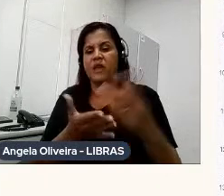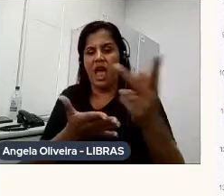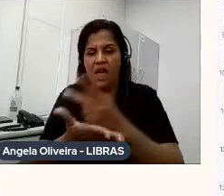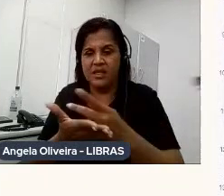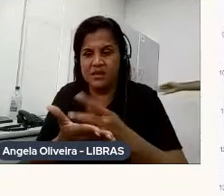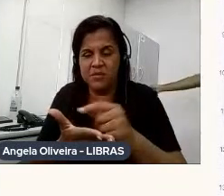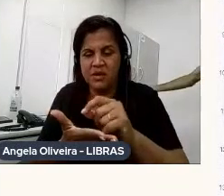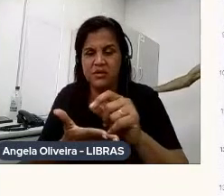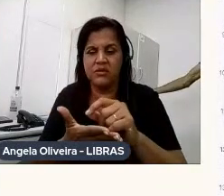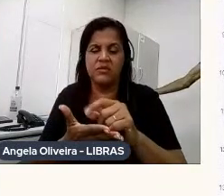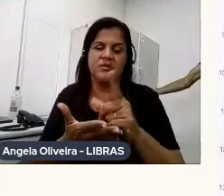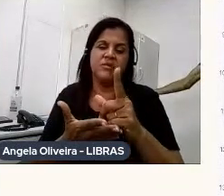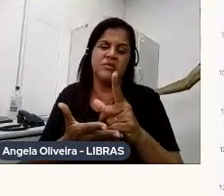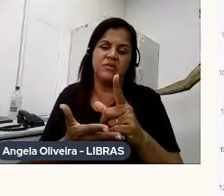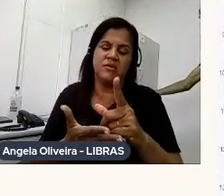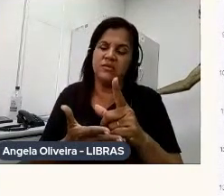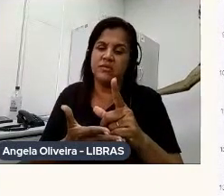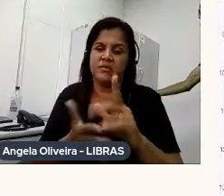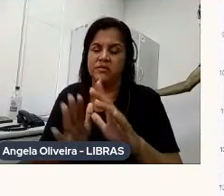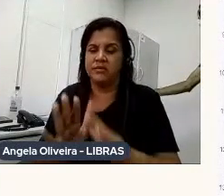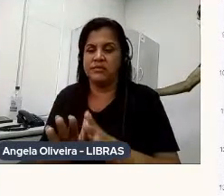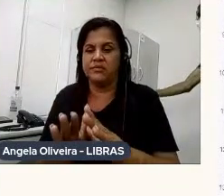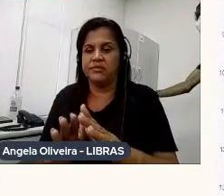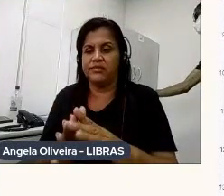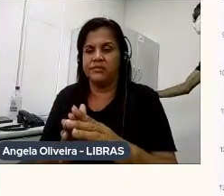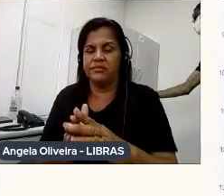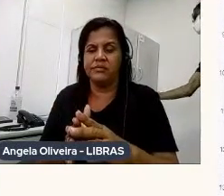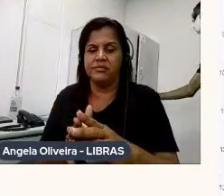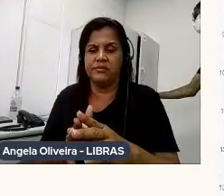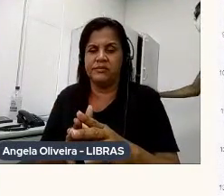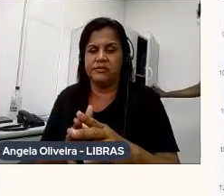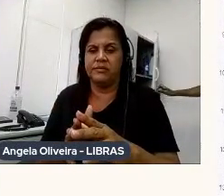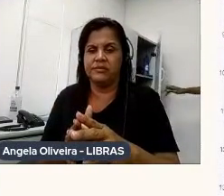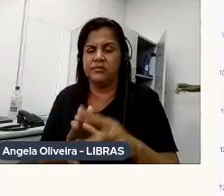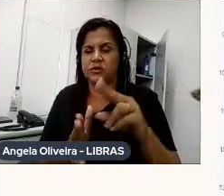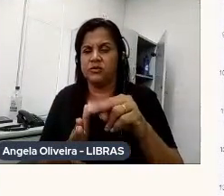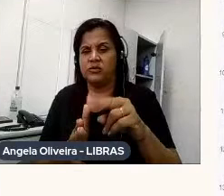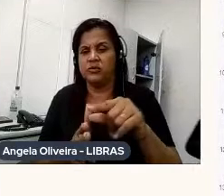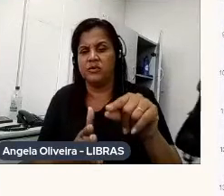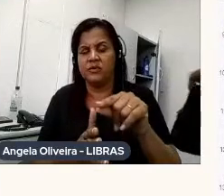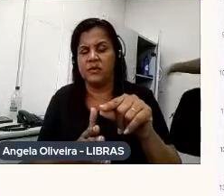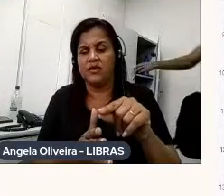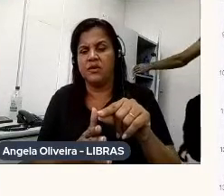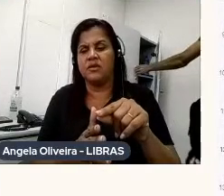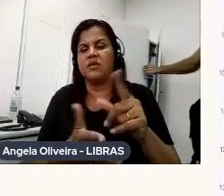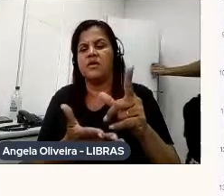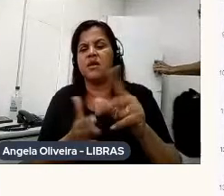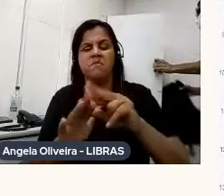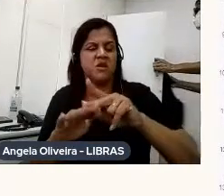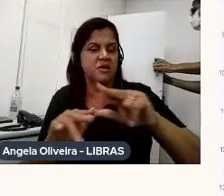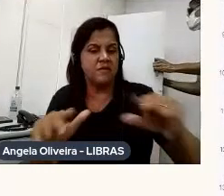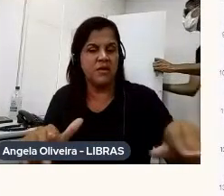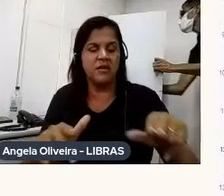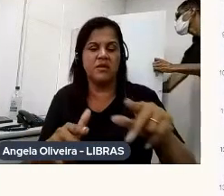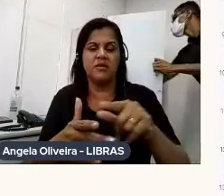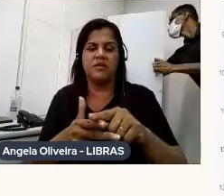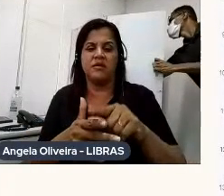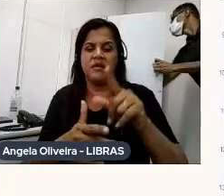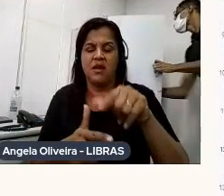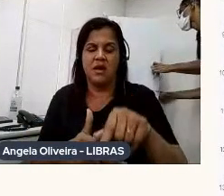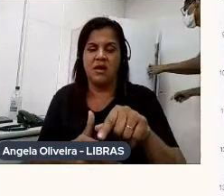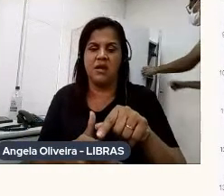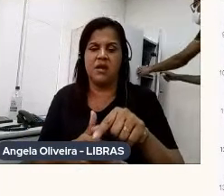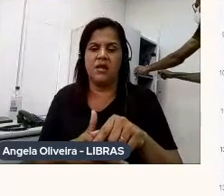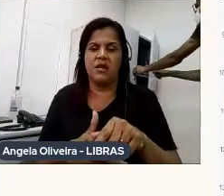jeito, sei lá, você faz andar, é difícil você fazer andar de uma maneira diferente, né, criar um ritmo, então,